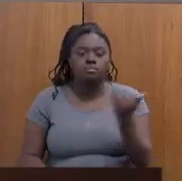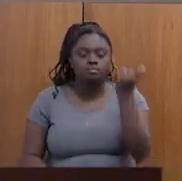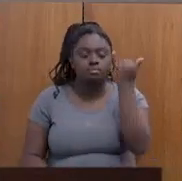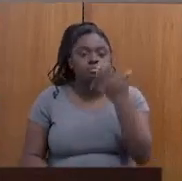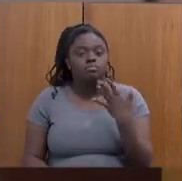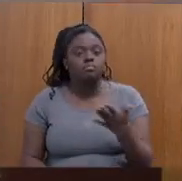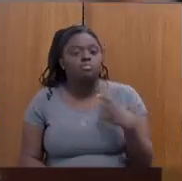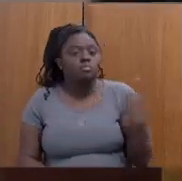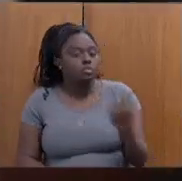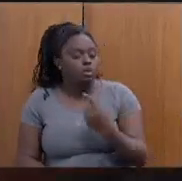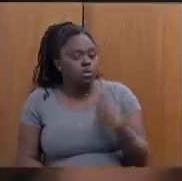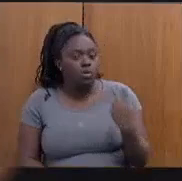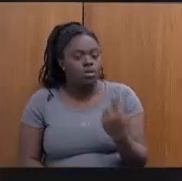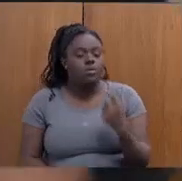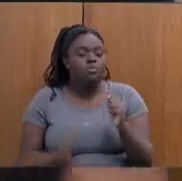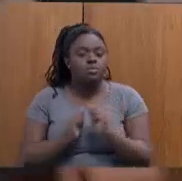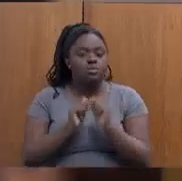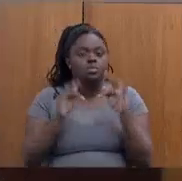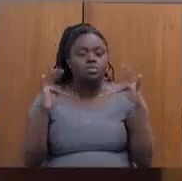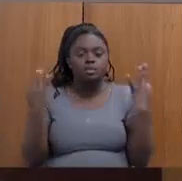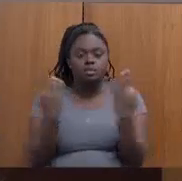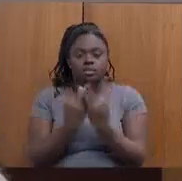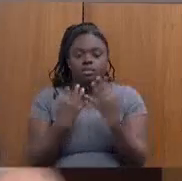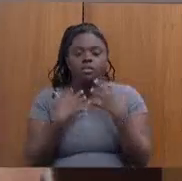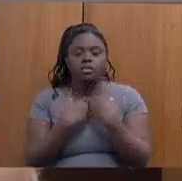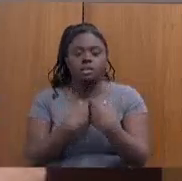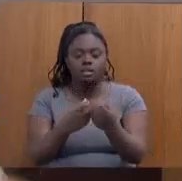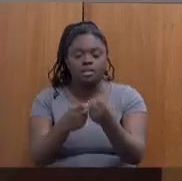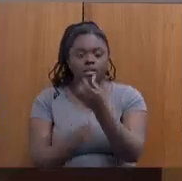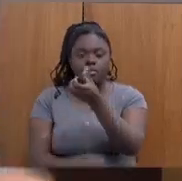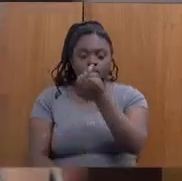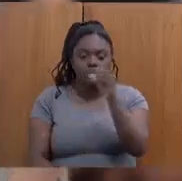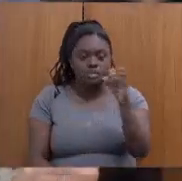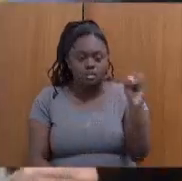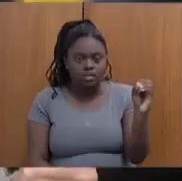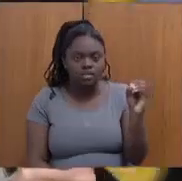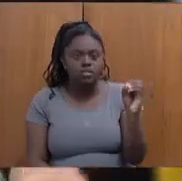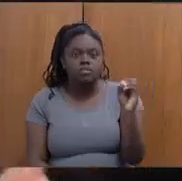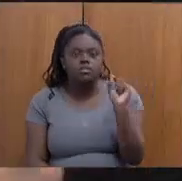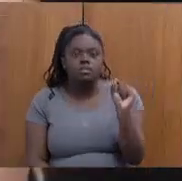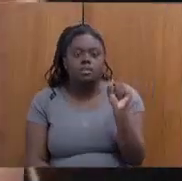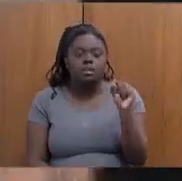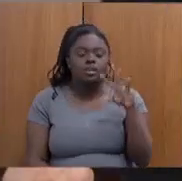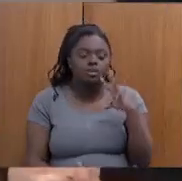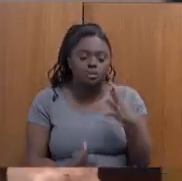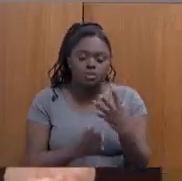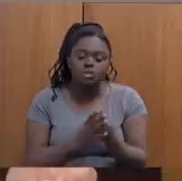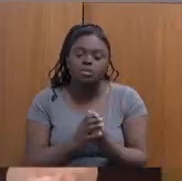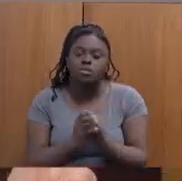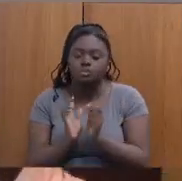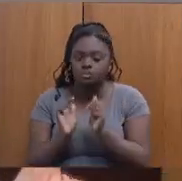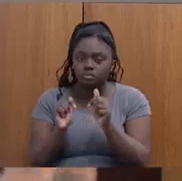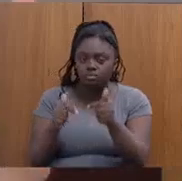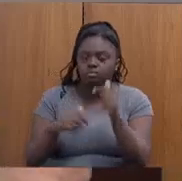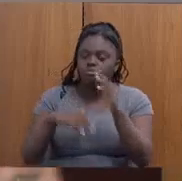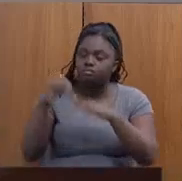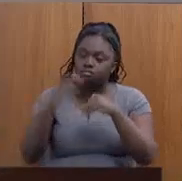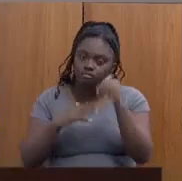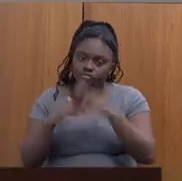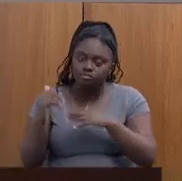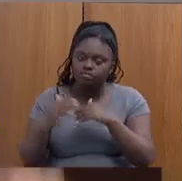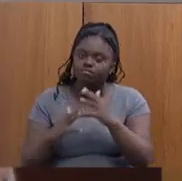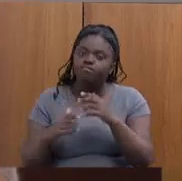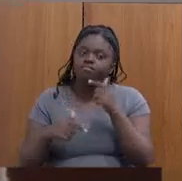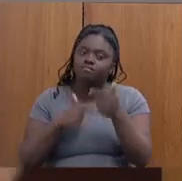estamos investindo. com essas famílias que receberam os 600, a questão da inclusão produtiva, qualificação profissional e